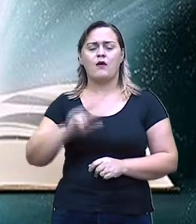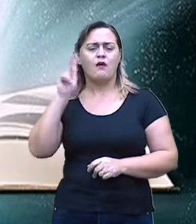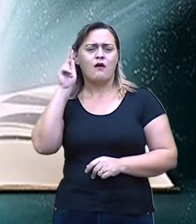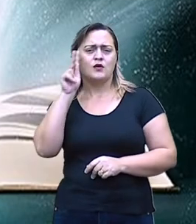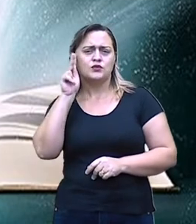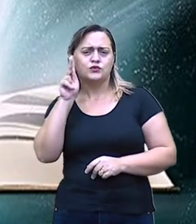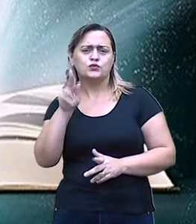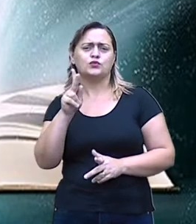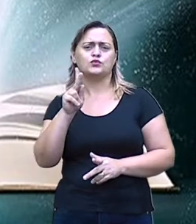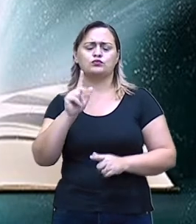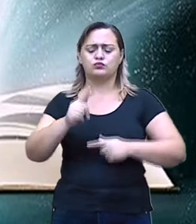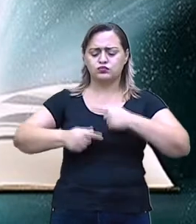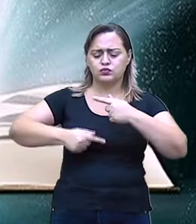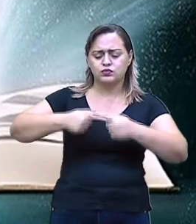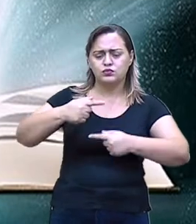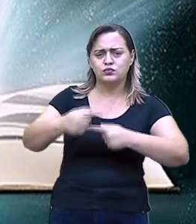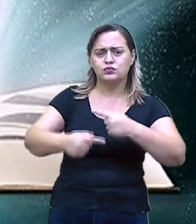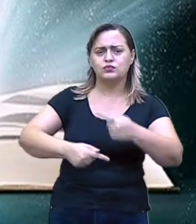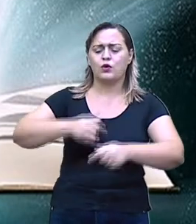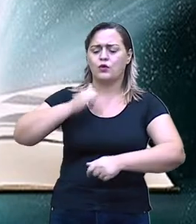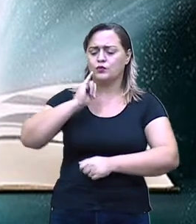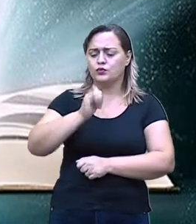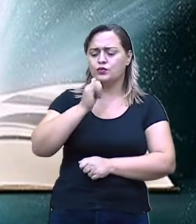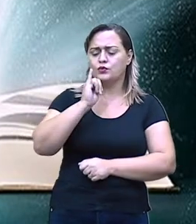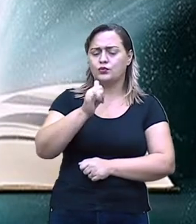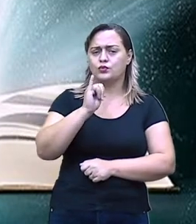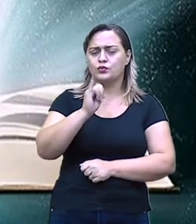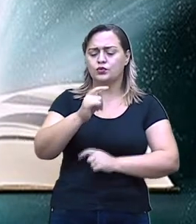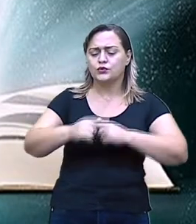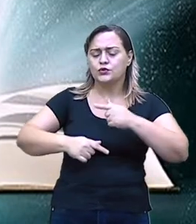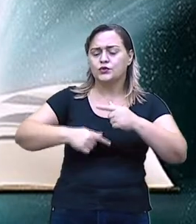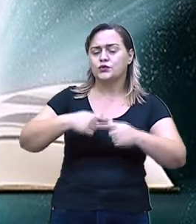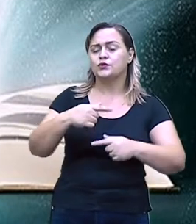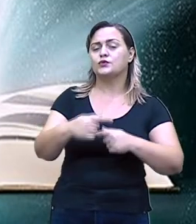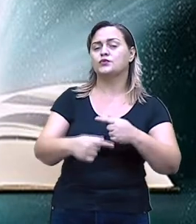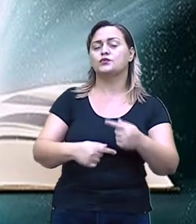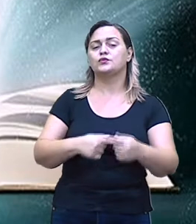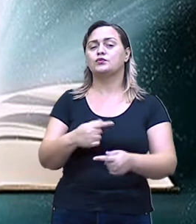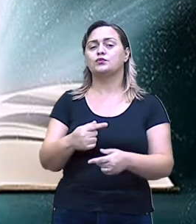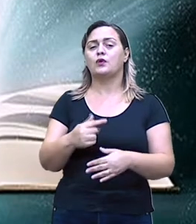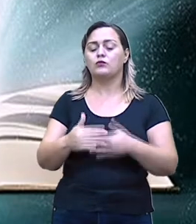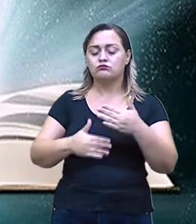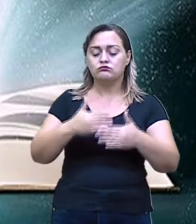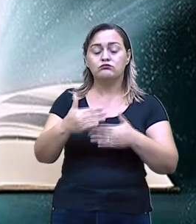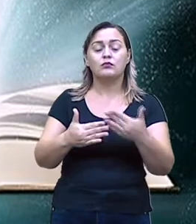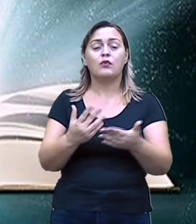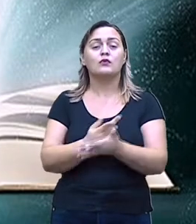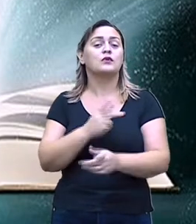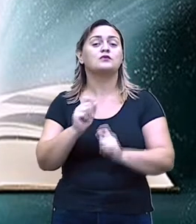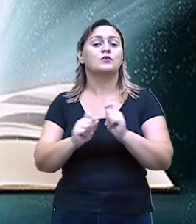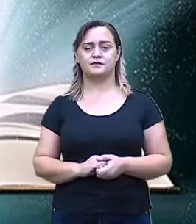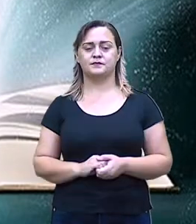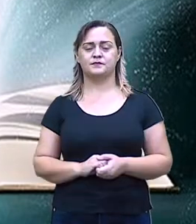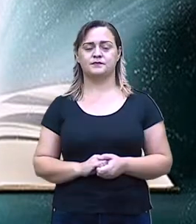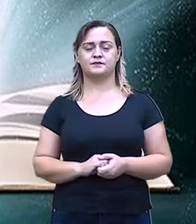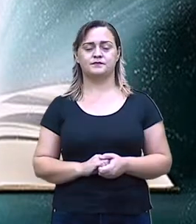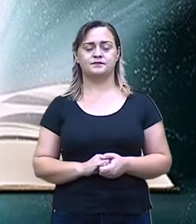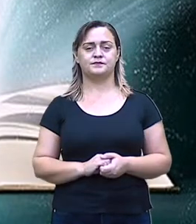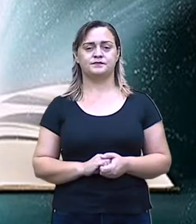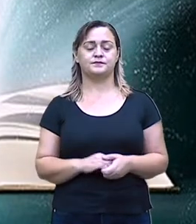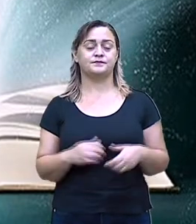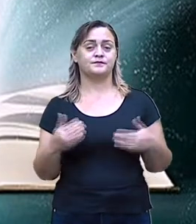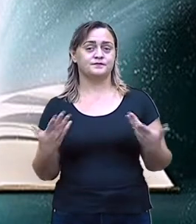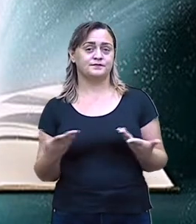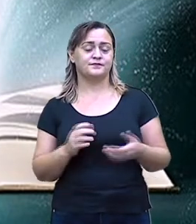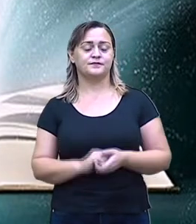oralmente, de geração a geração, vão com o passar do tempo o quê? Sendo alteradas. Como